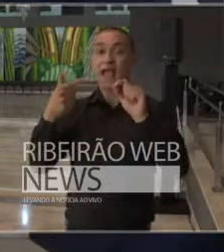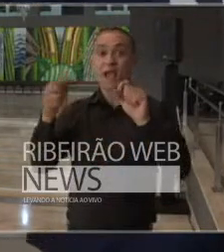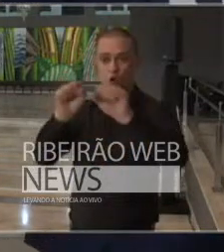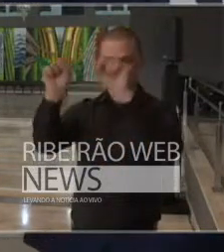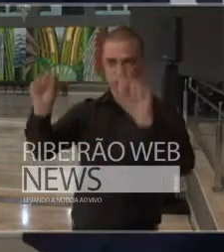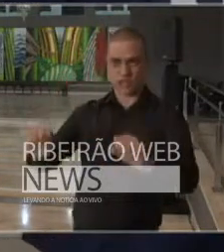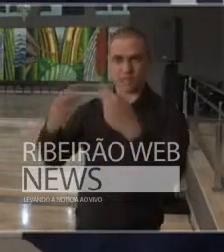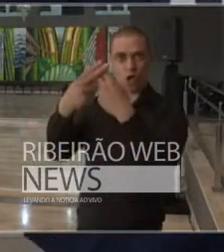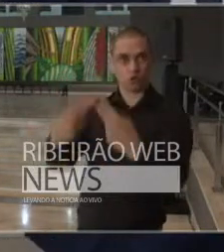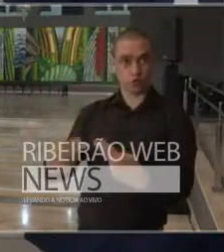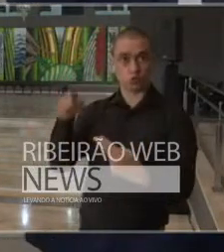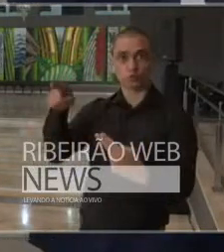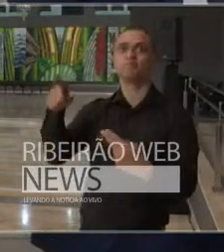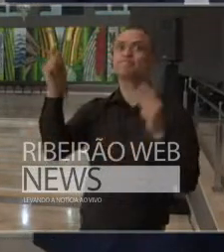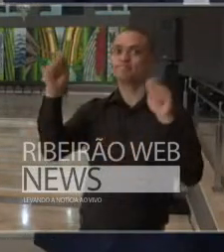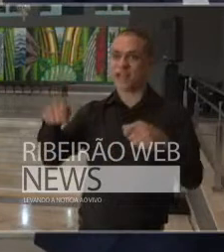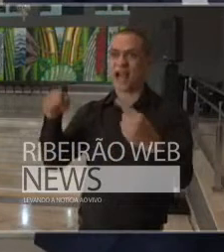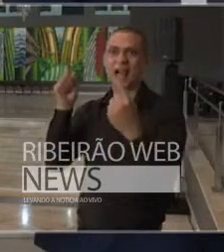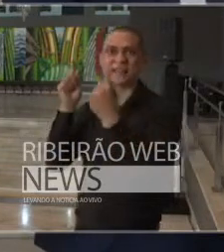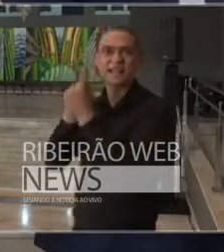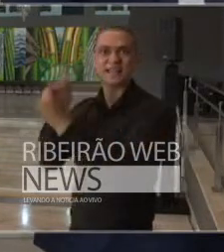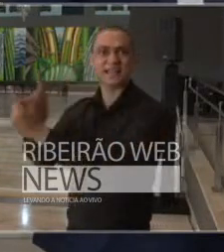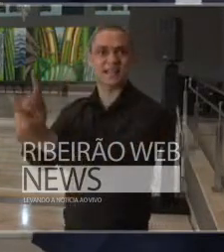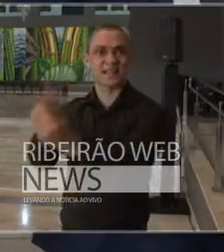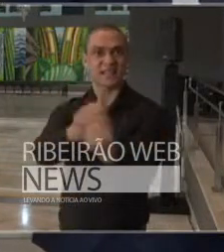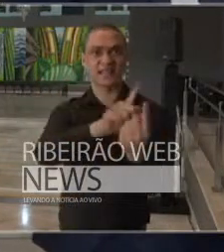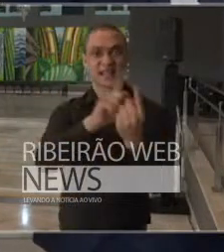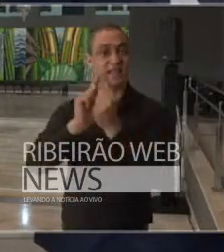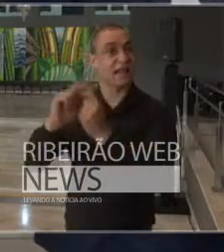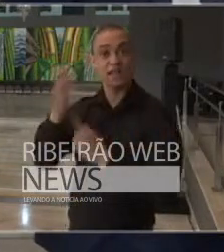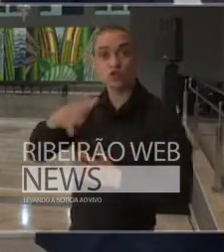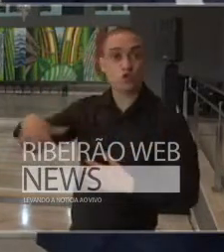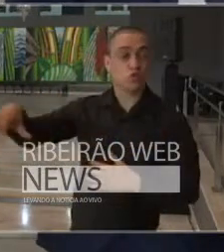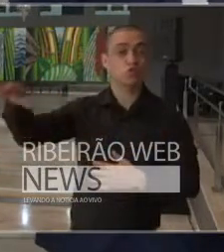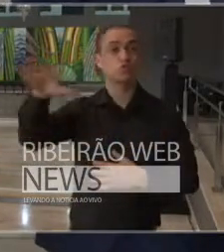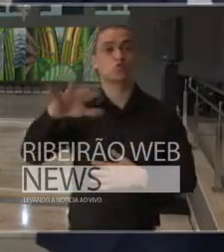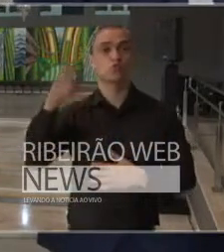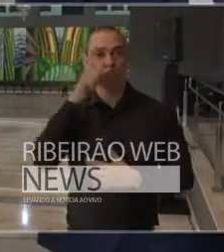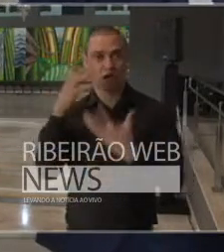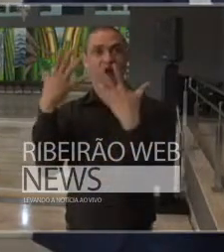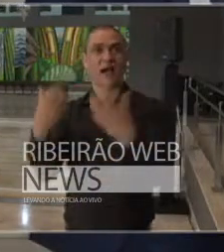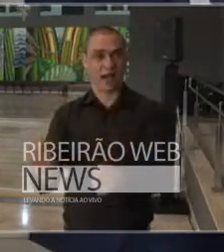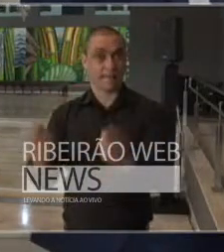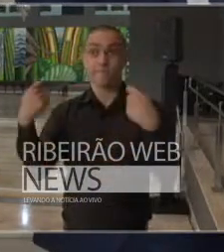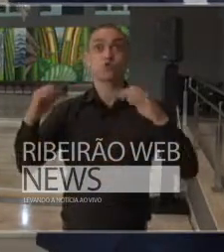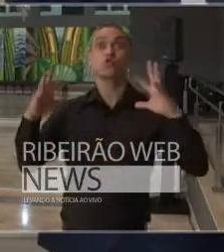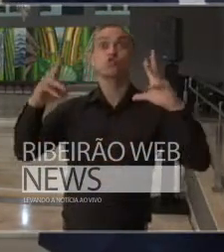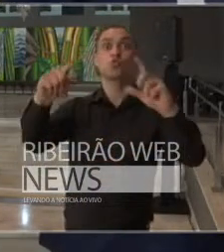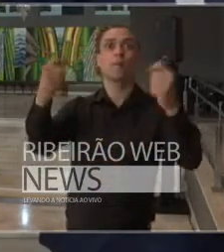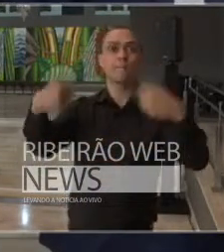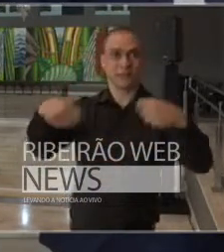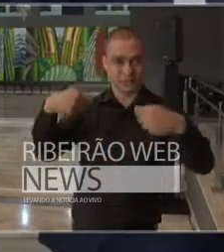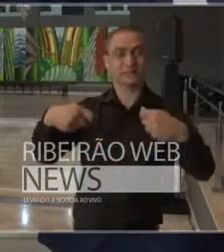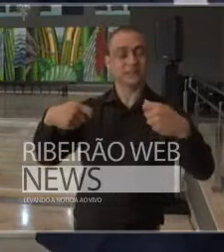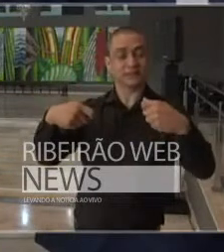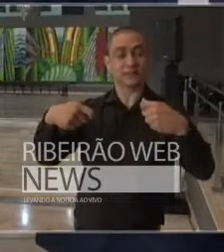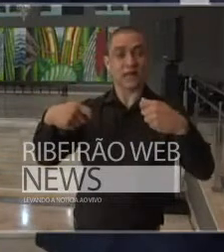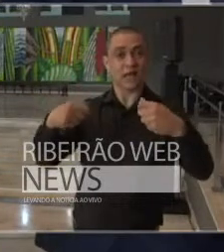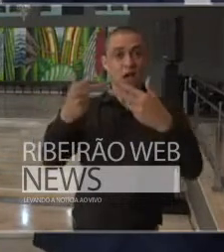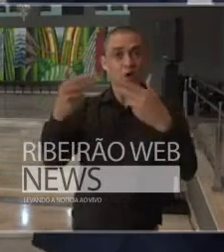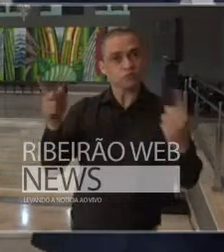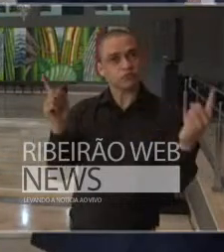de saúde capaz de aceitar toda a demanda de pessoas que requerem